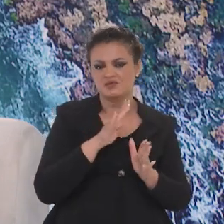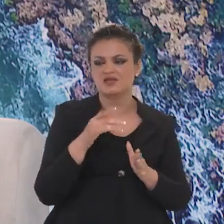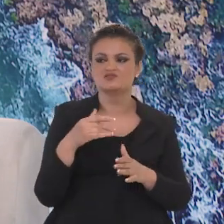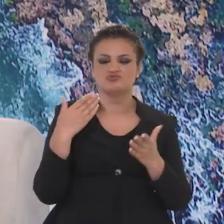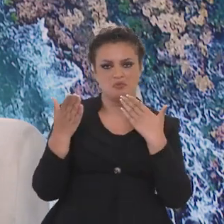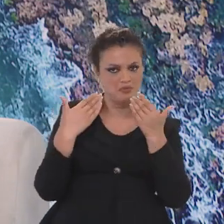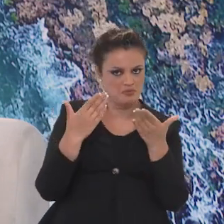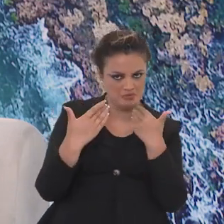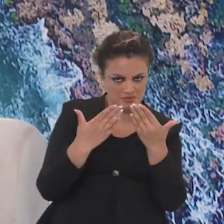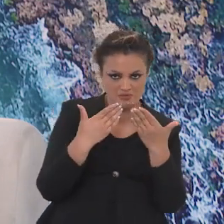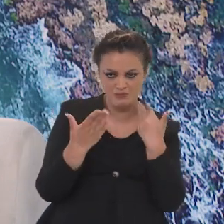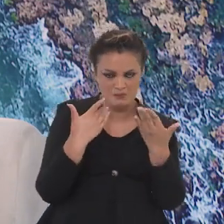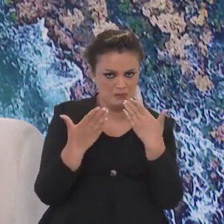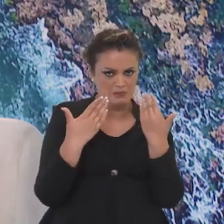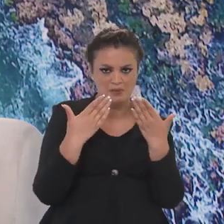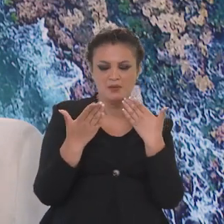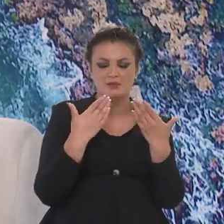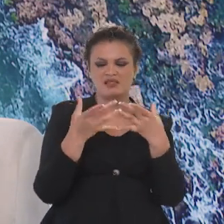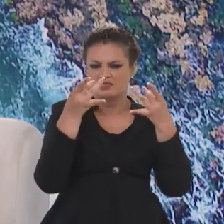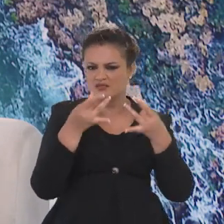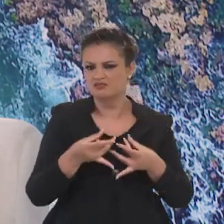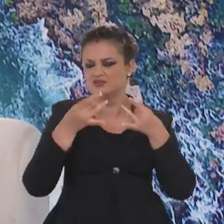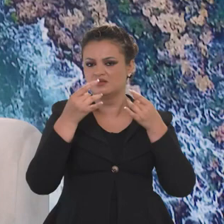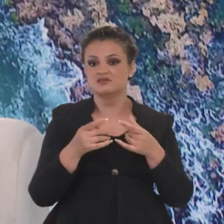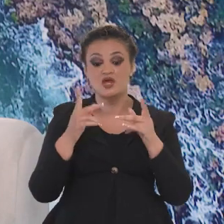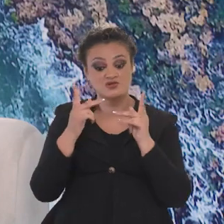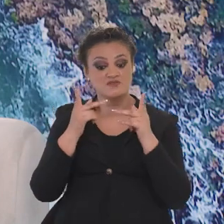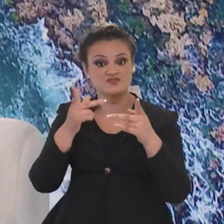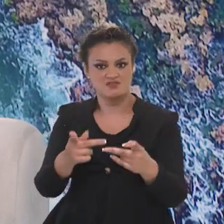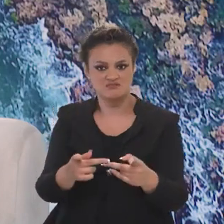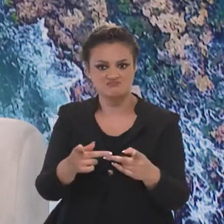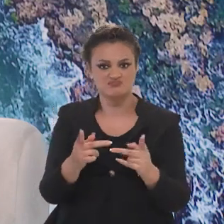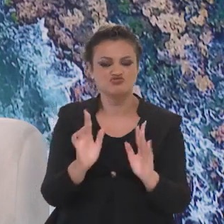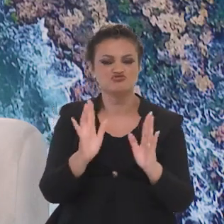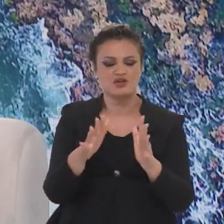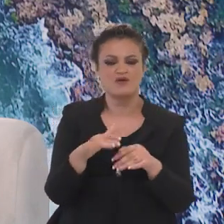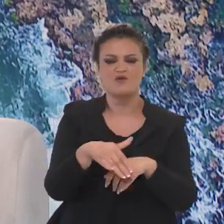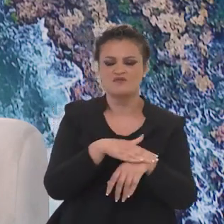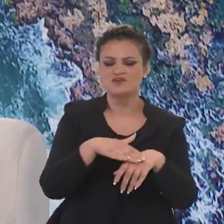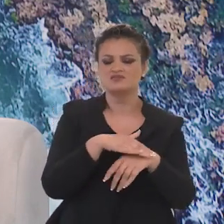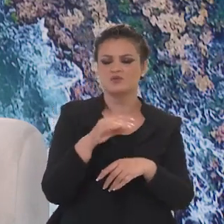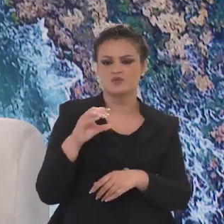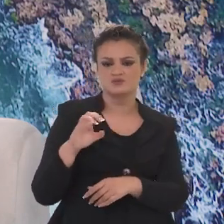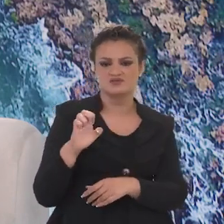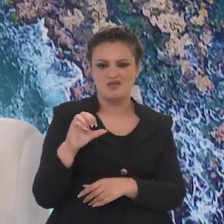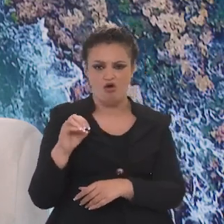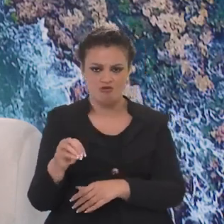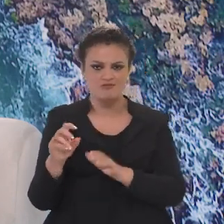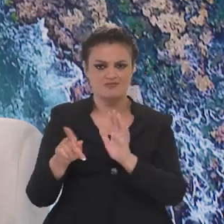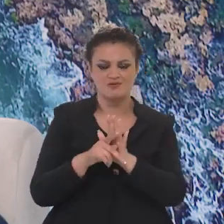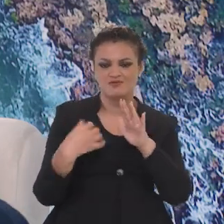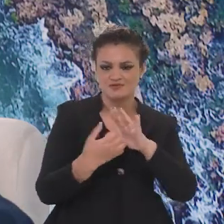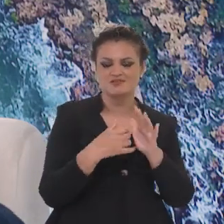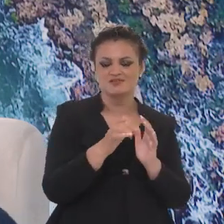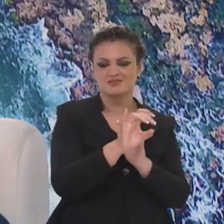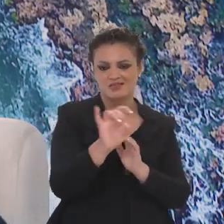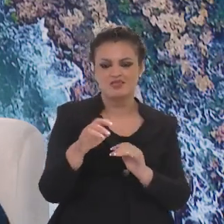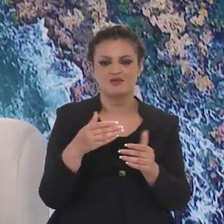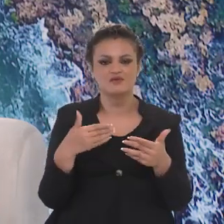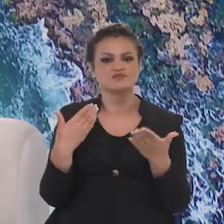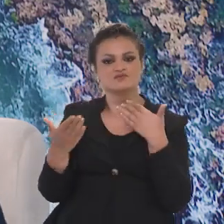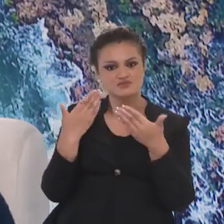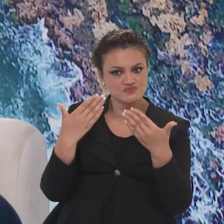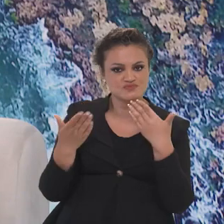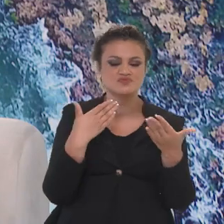trabalha com todas elas, a gente dialoga profundamente. já visitei, já conversei com todos os senhores, todos os presidentes dessas empresas.